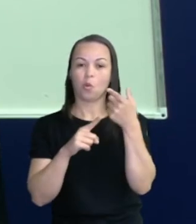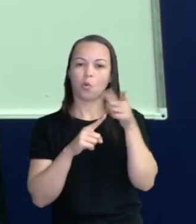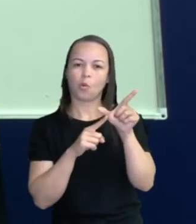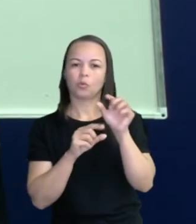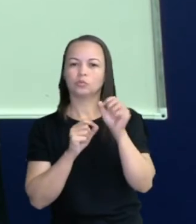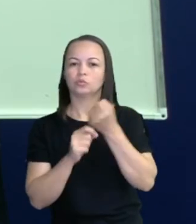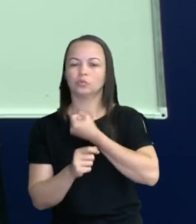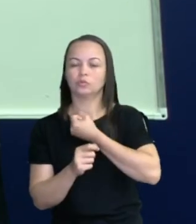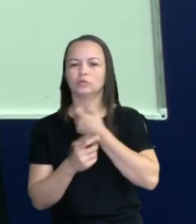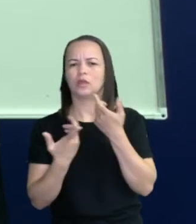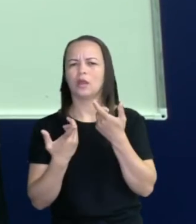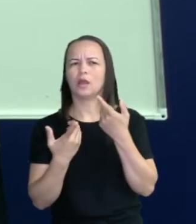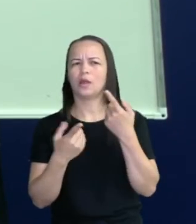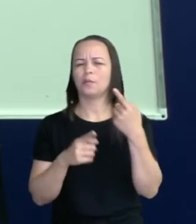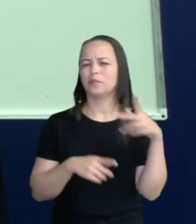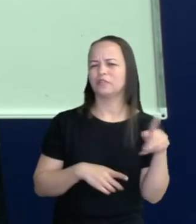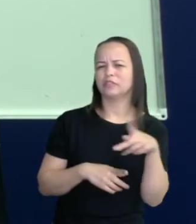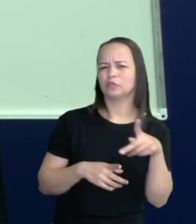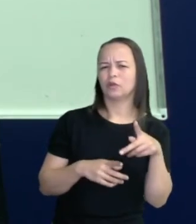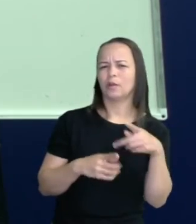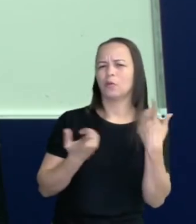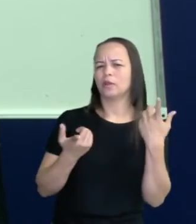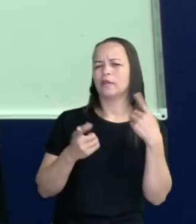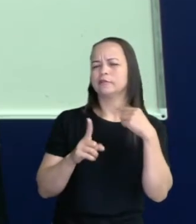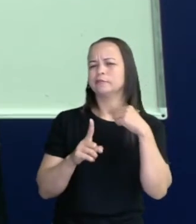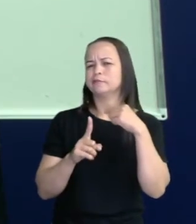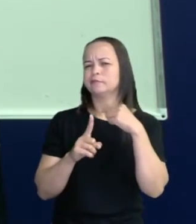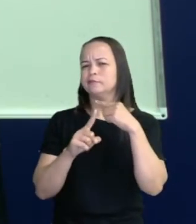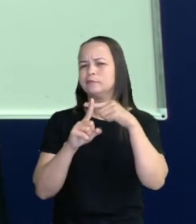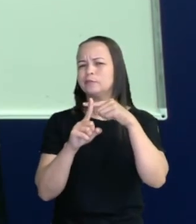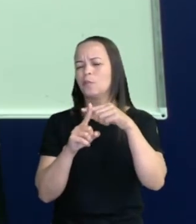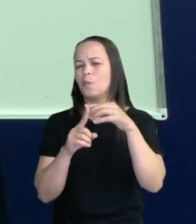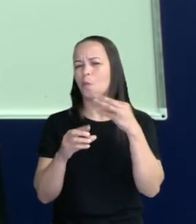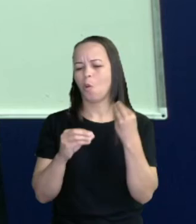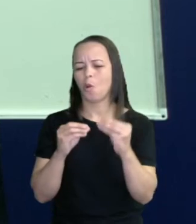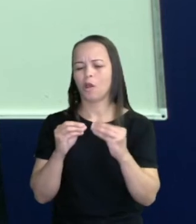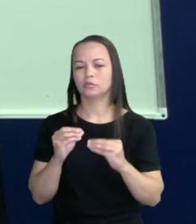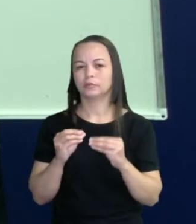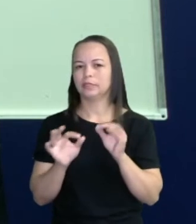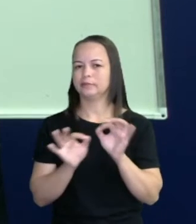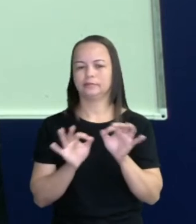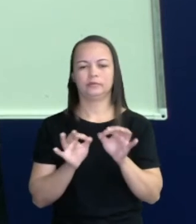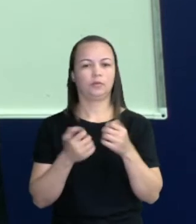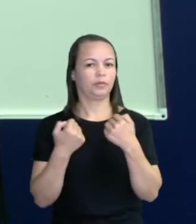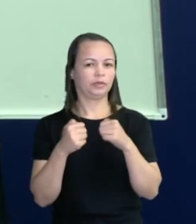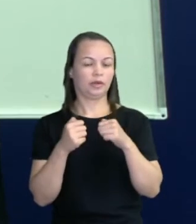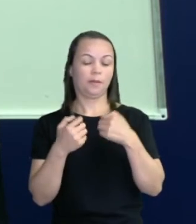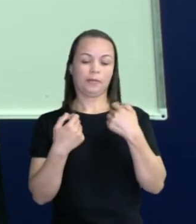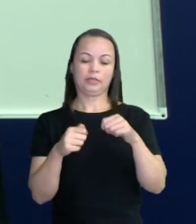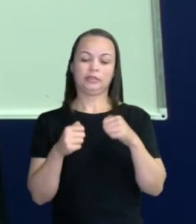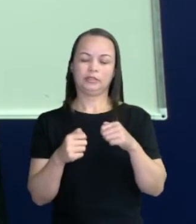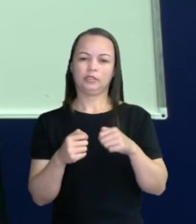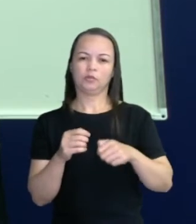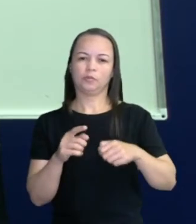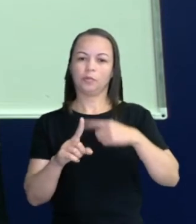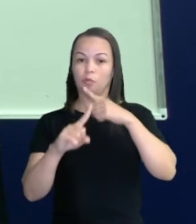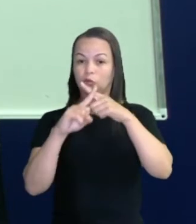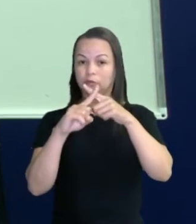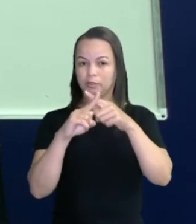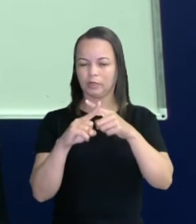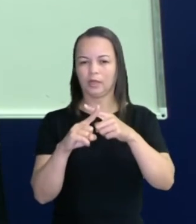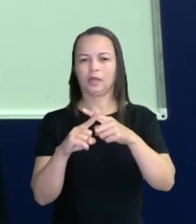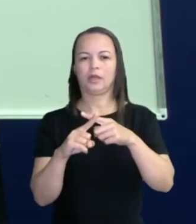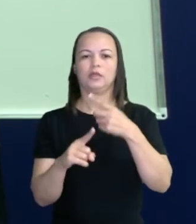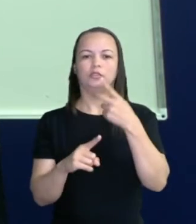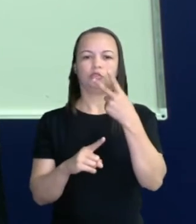professora, por eu não adiciono e multiplico? Aqui na multiplicação, não. Aqui na multiplicação eu preciso, primeiro, multiplicar duas